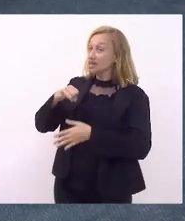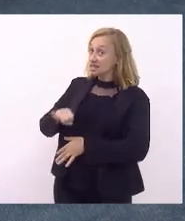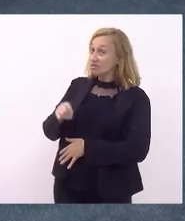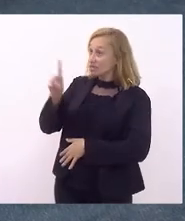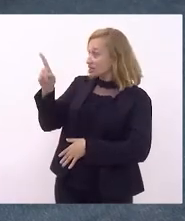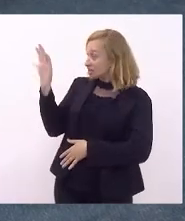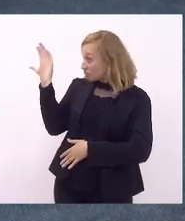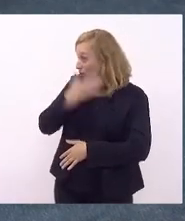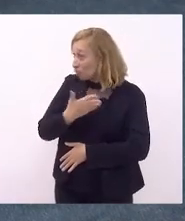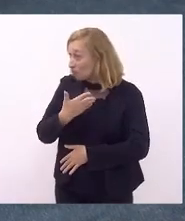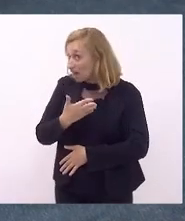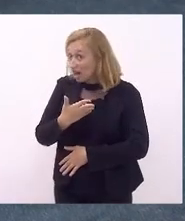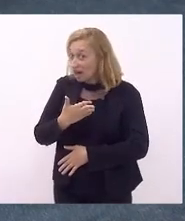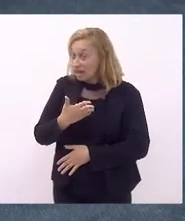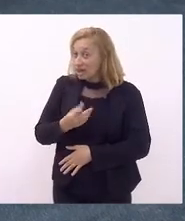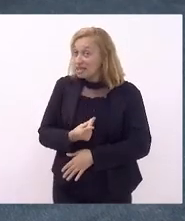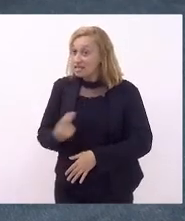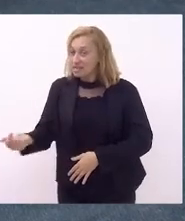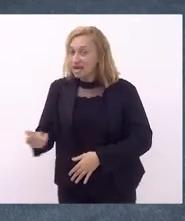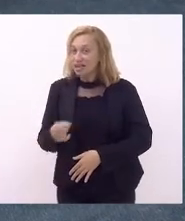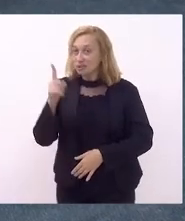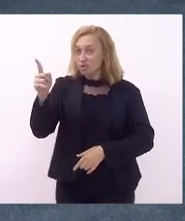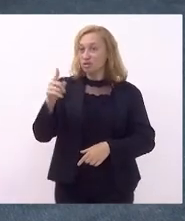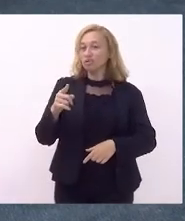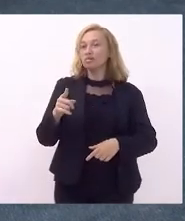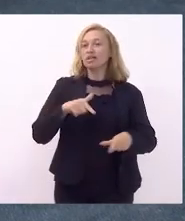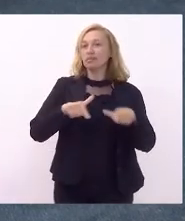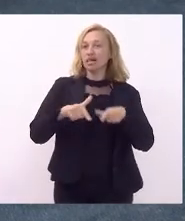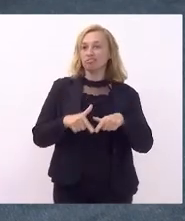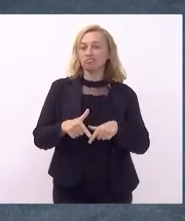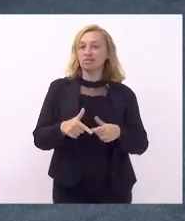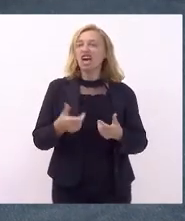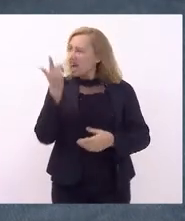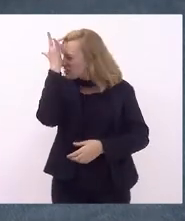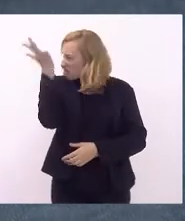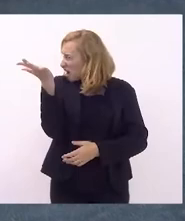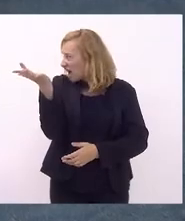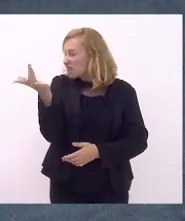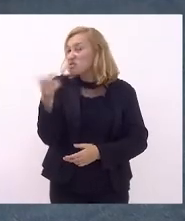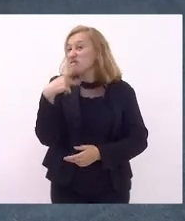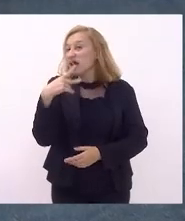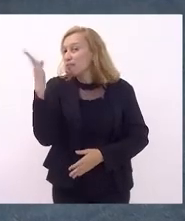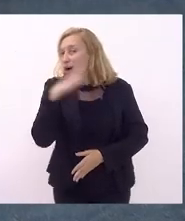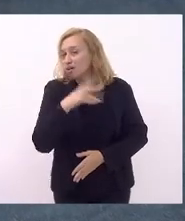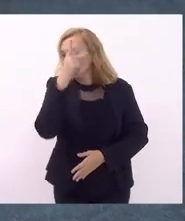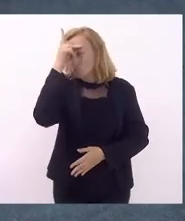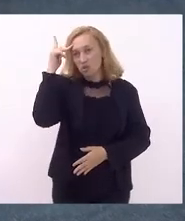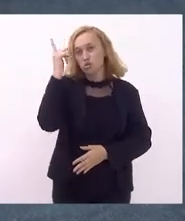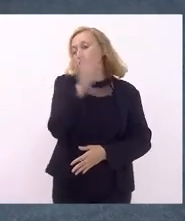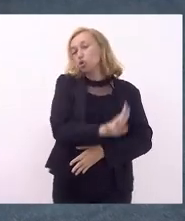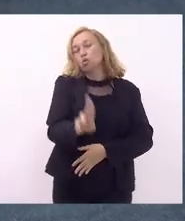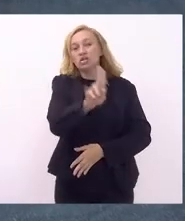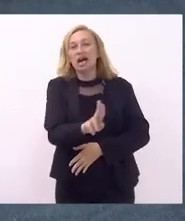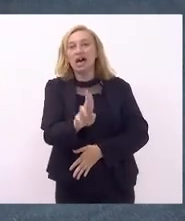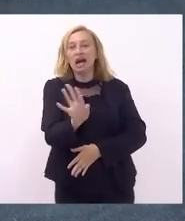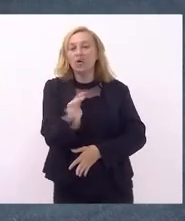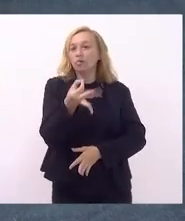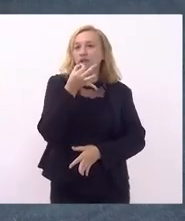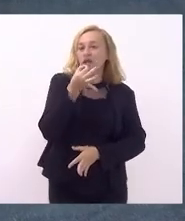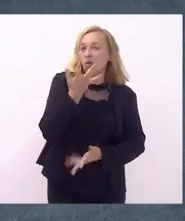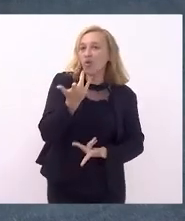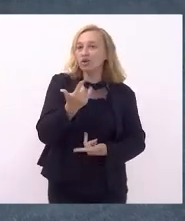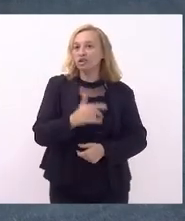mandato porque é sempre mais fácil atacar as pessoas é sempre mais fácil usar os argumentos